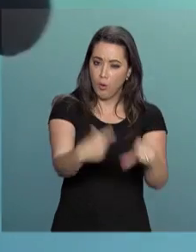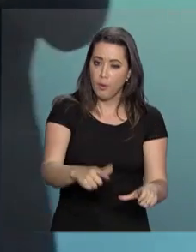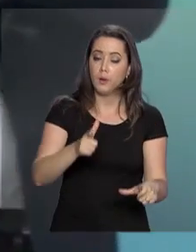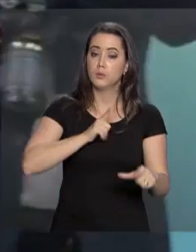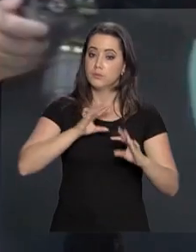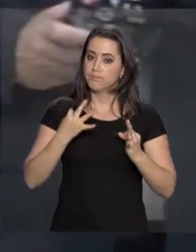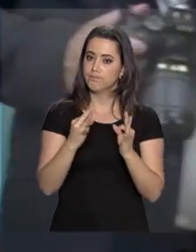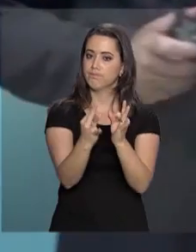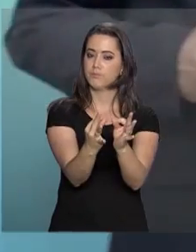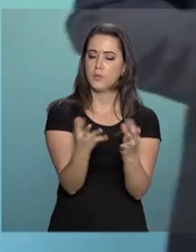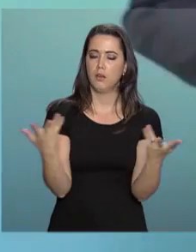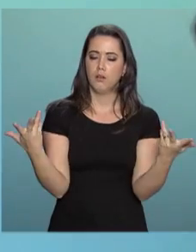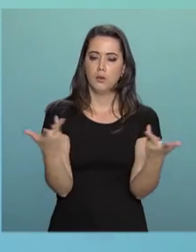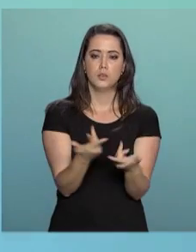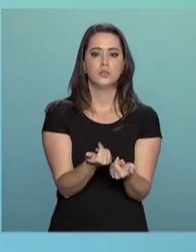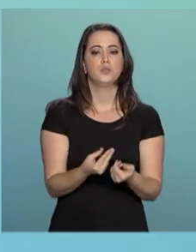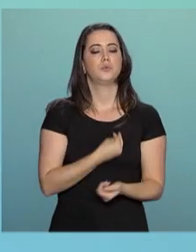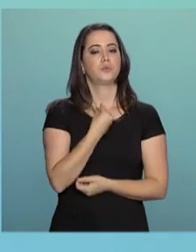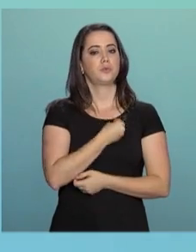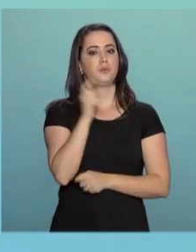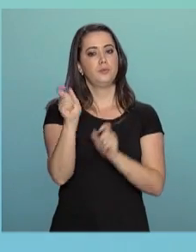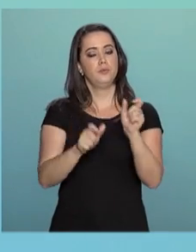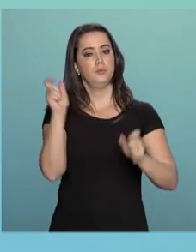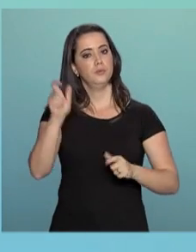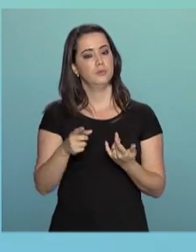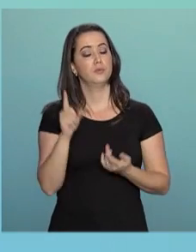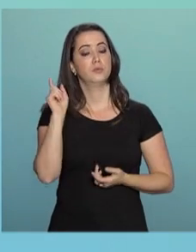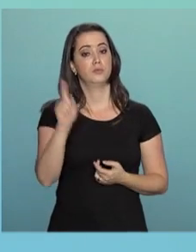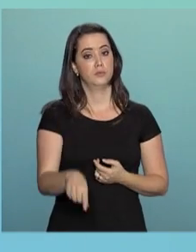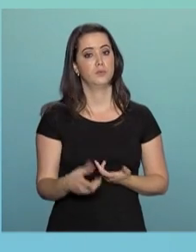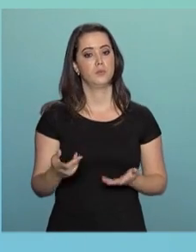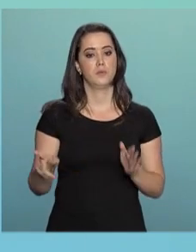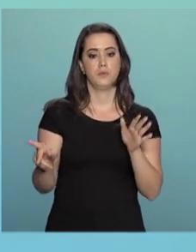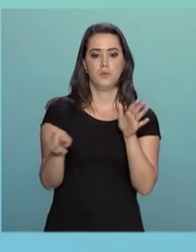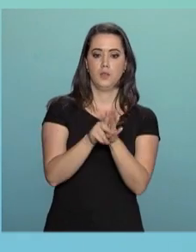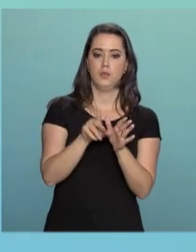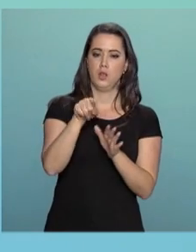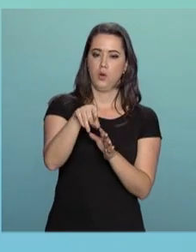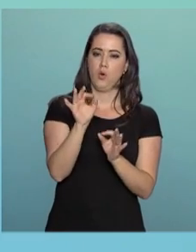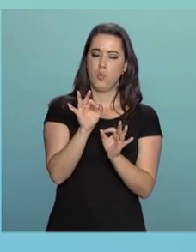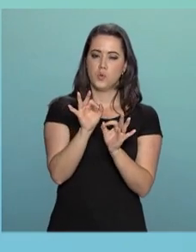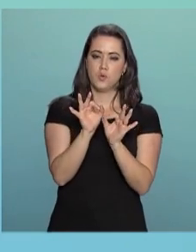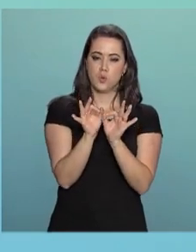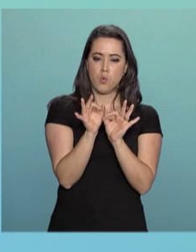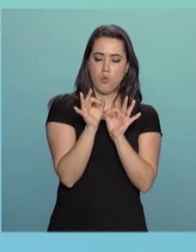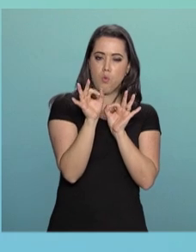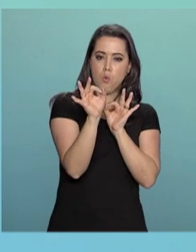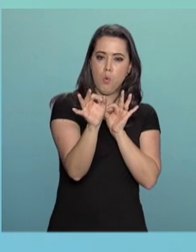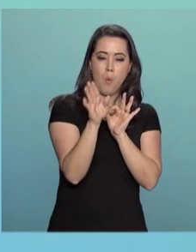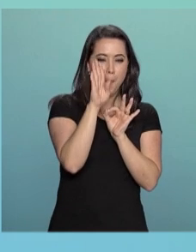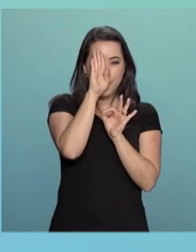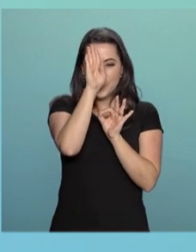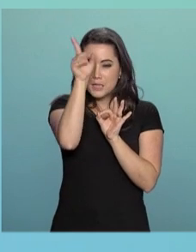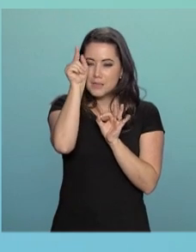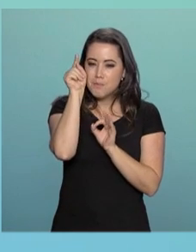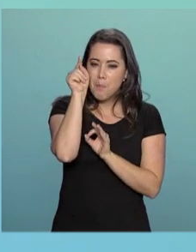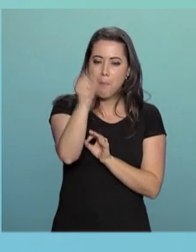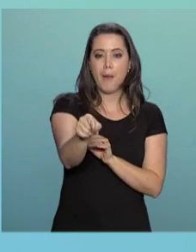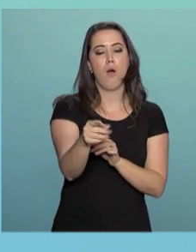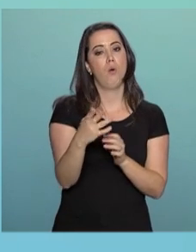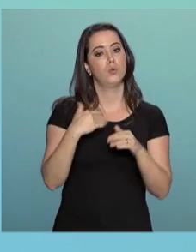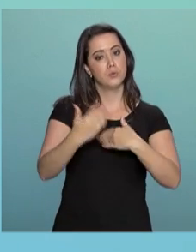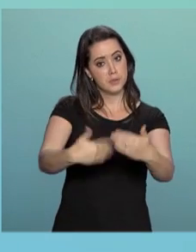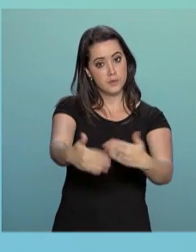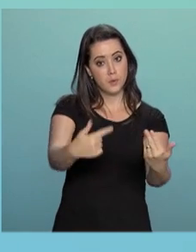Ela está na qualidade de vida para as pessoas. Ela funciona como se fosse a ponta de lança do desenvolvimento. E nós